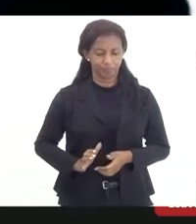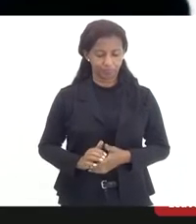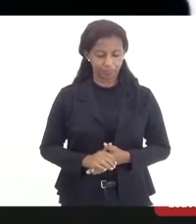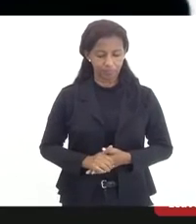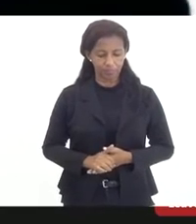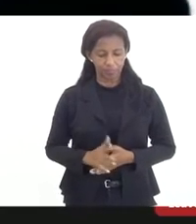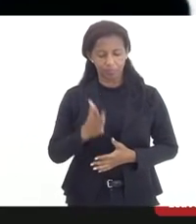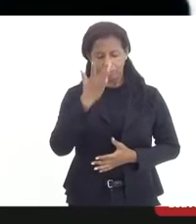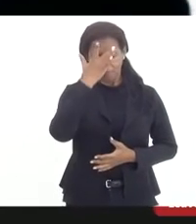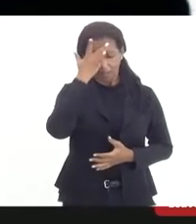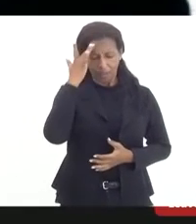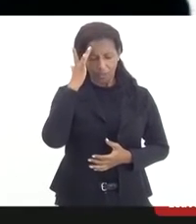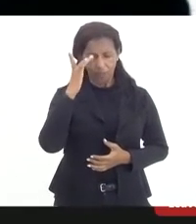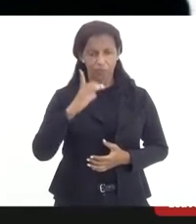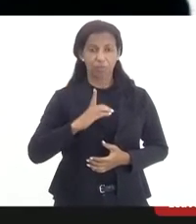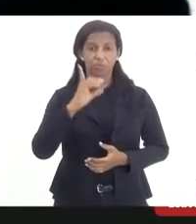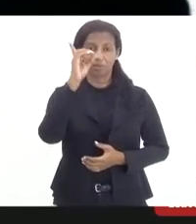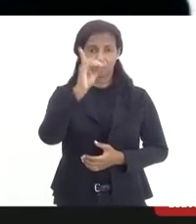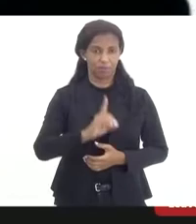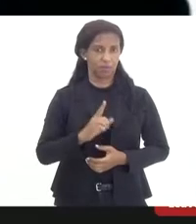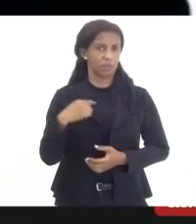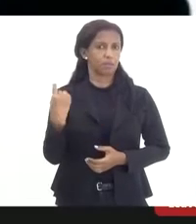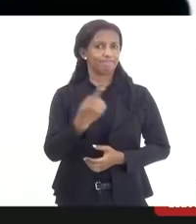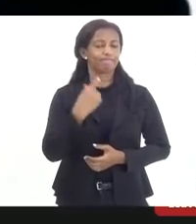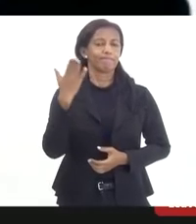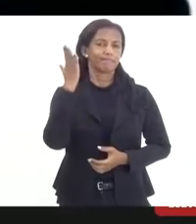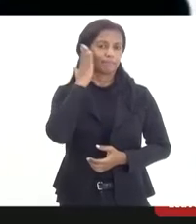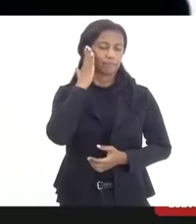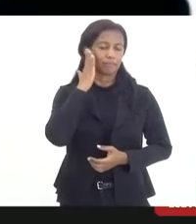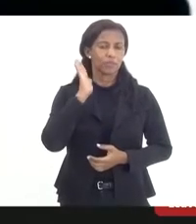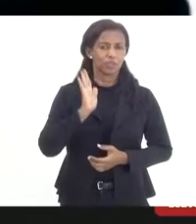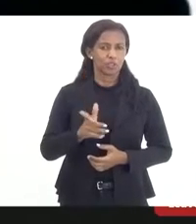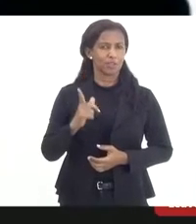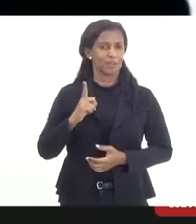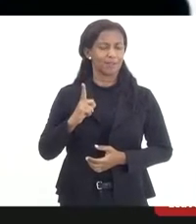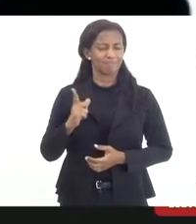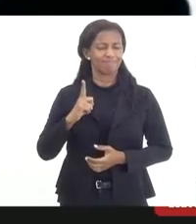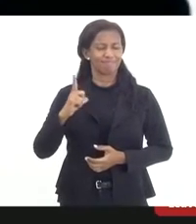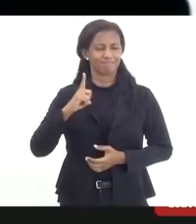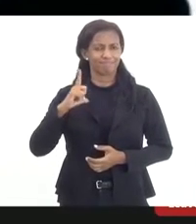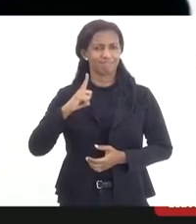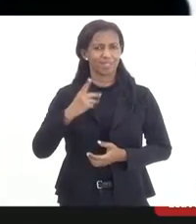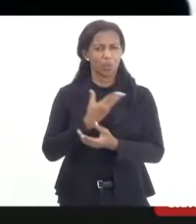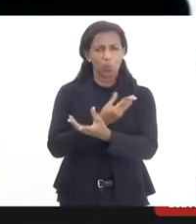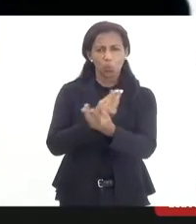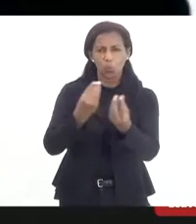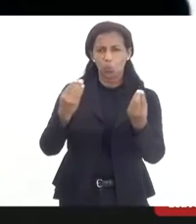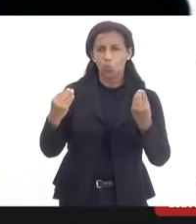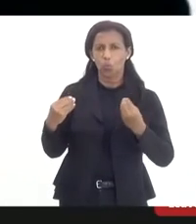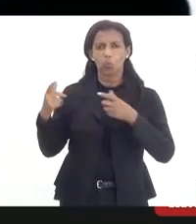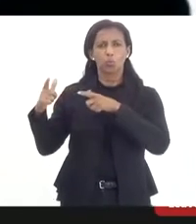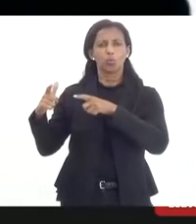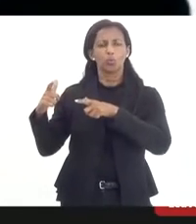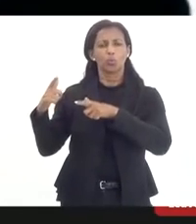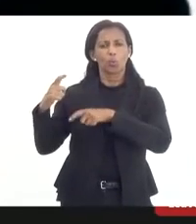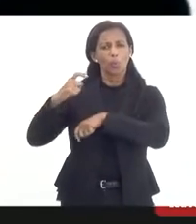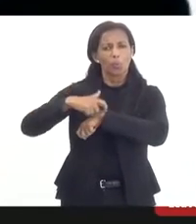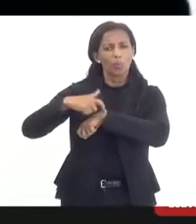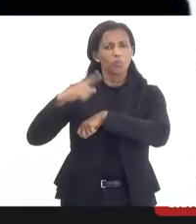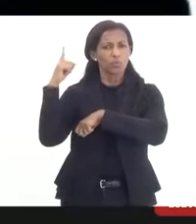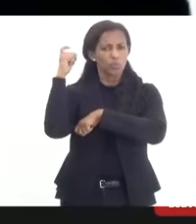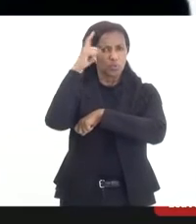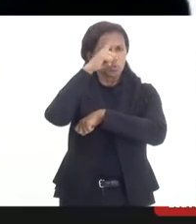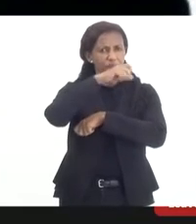As pessoas com deficiência, nós sabemos que já enfrentam muitas situações difíceis na nossa sociedade.